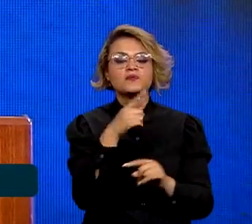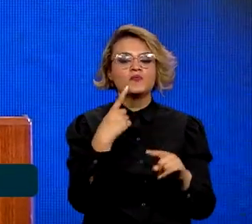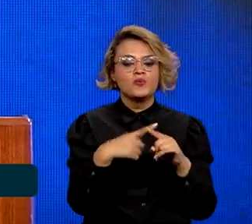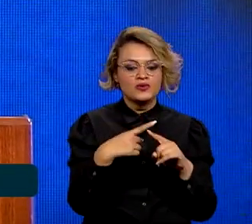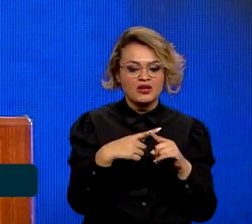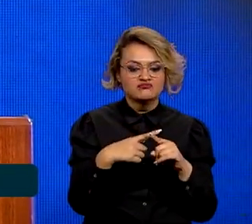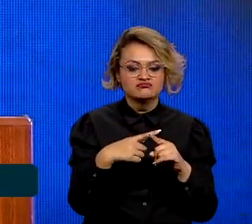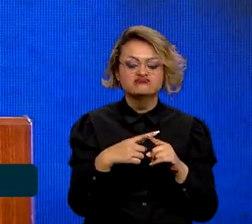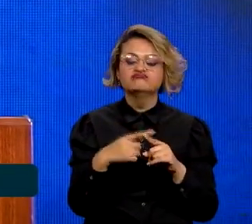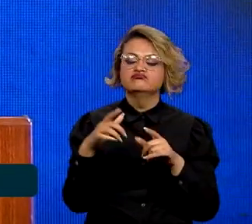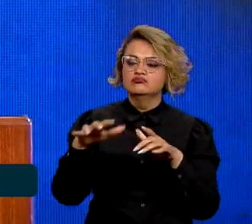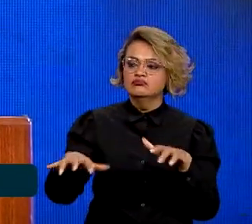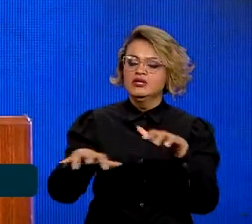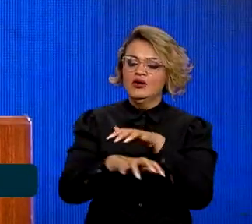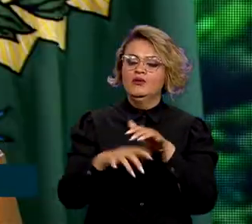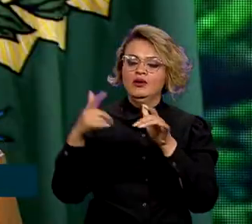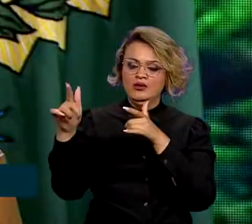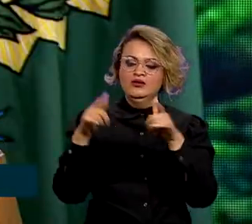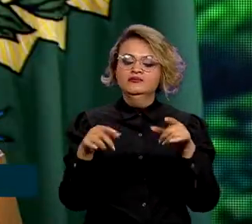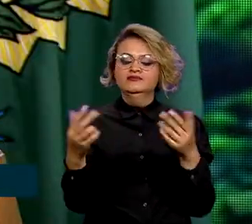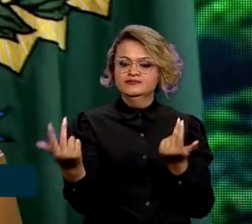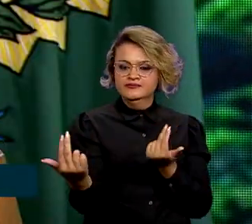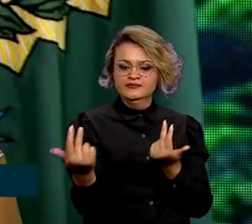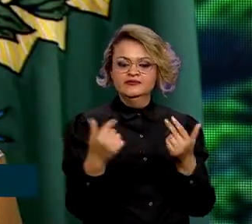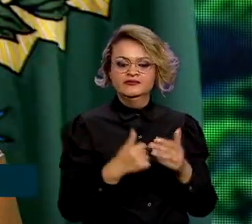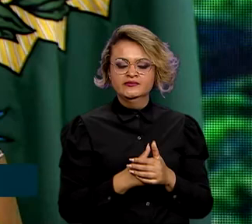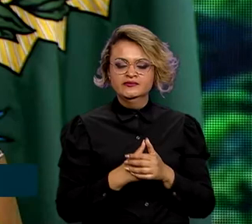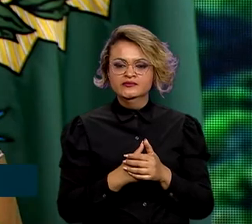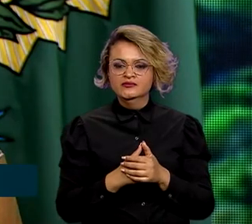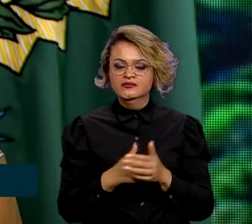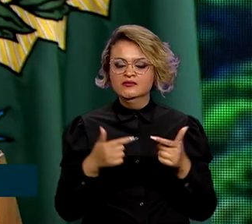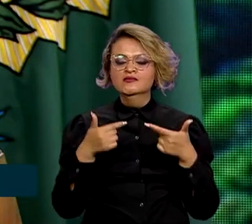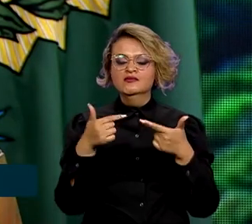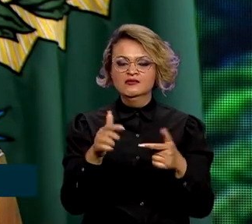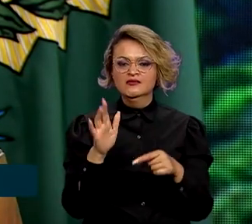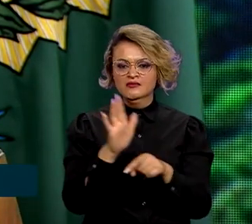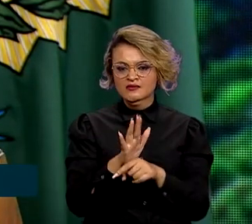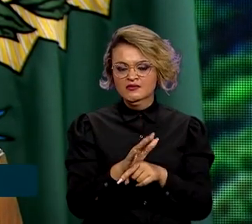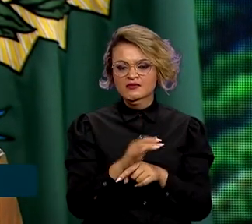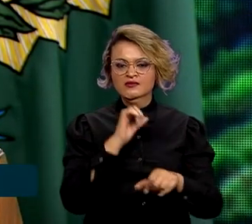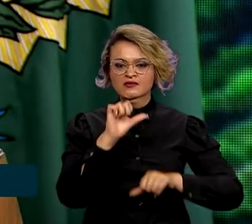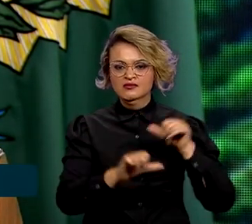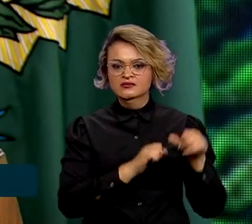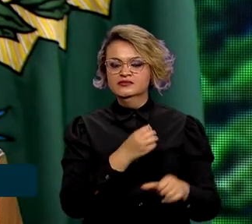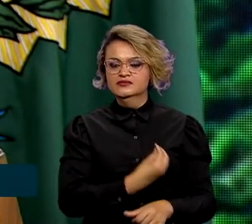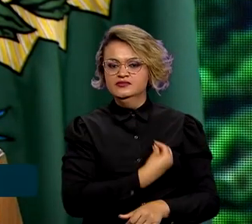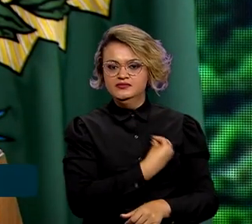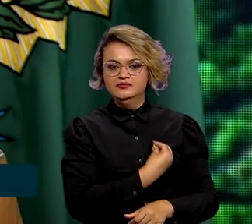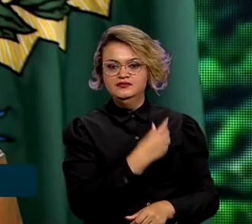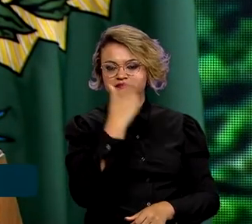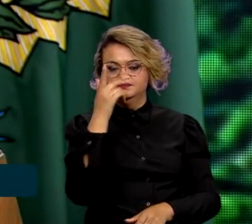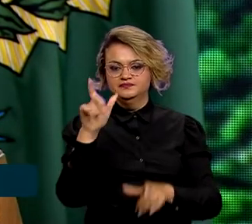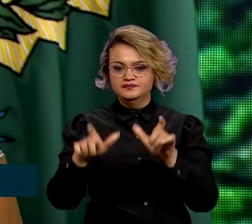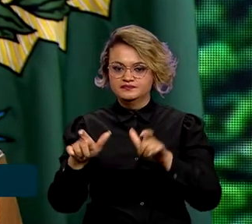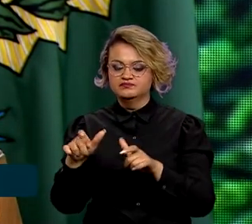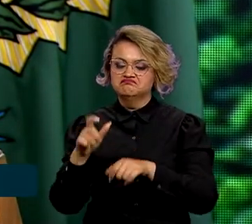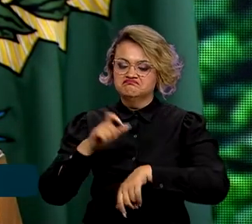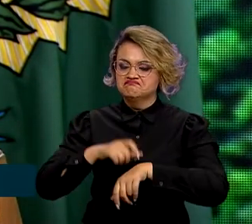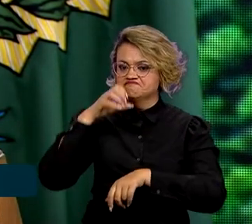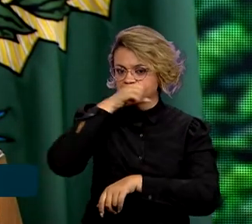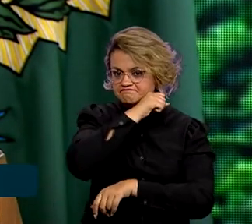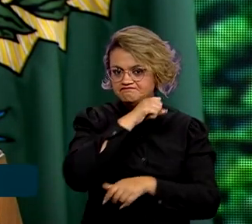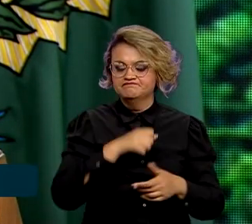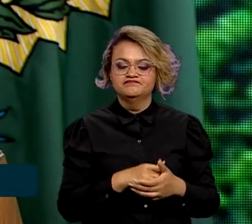em outros biomas brasileiros. Ações que mudarão a vida das pessoas em um curto